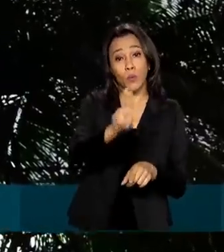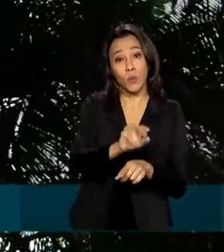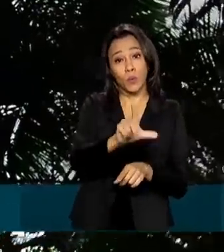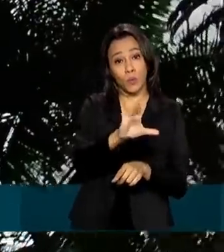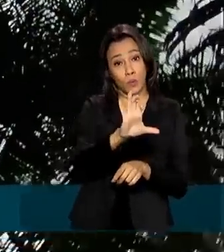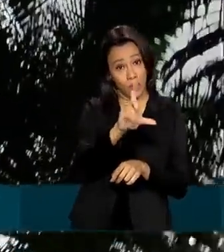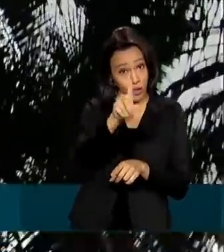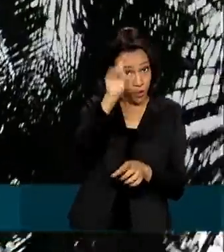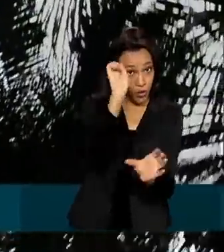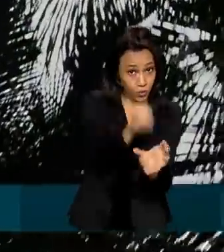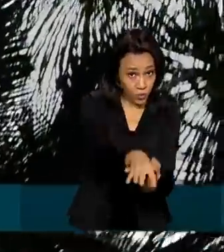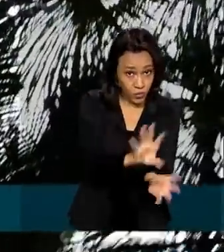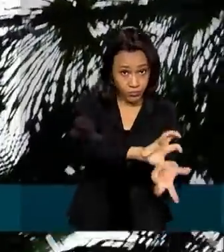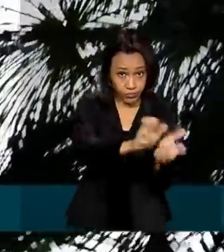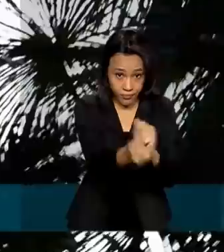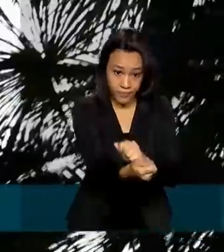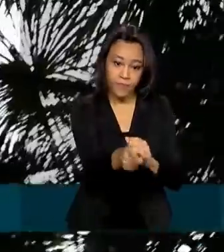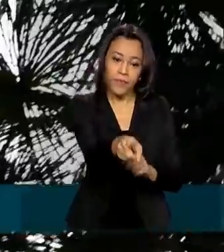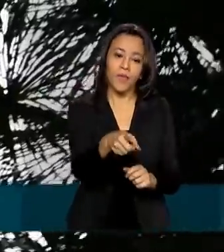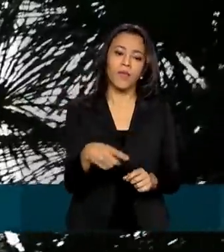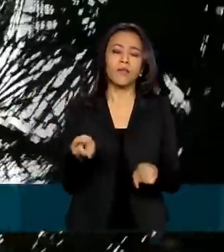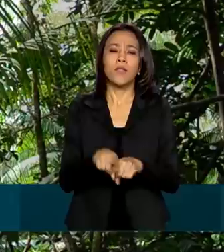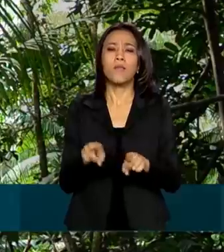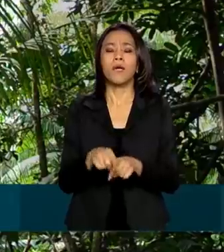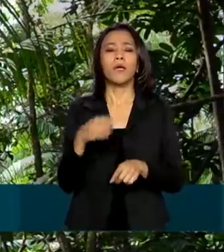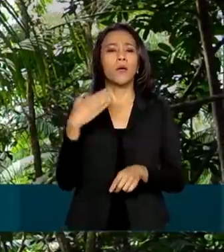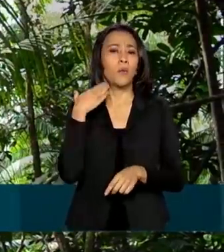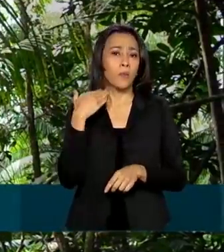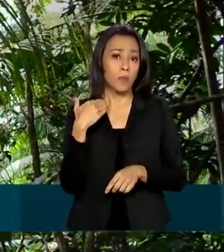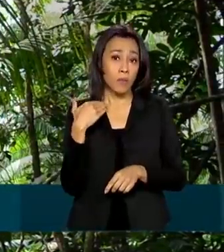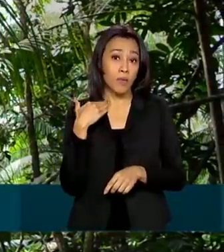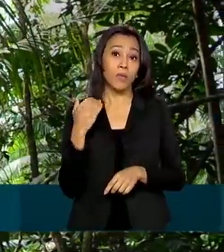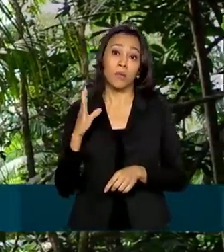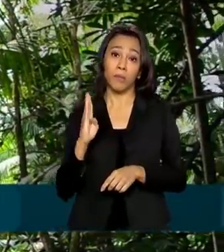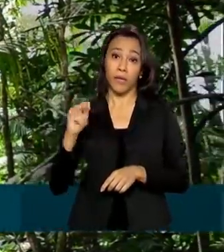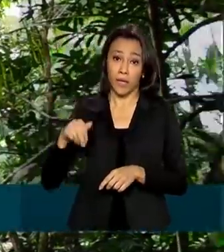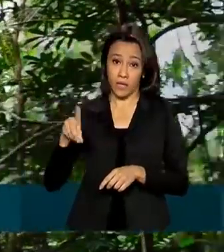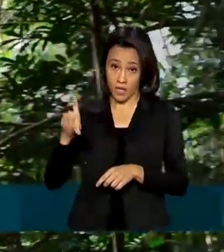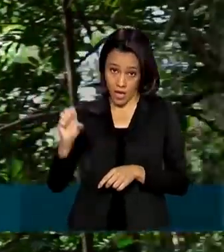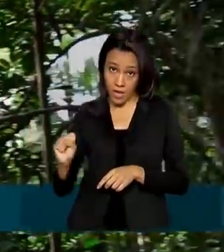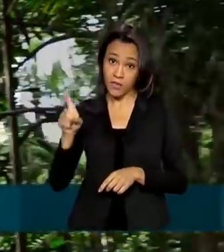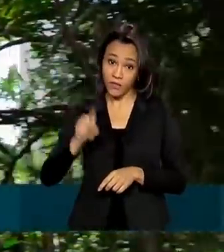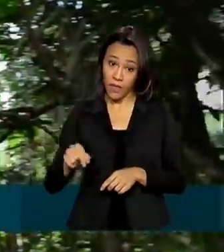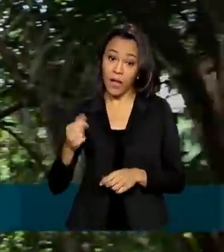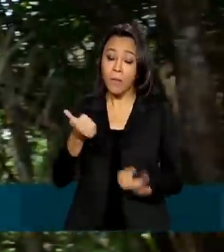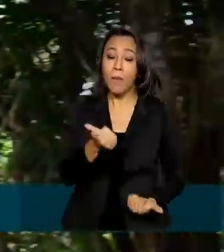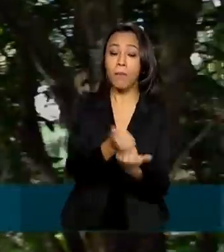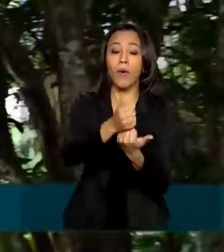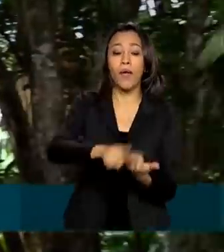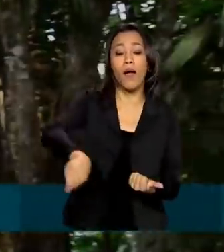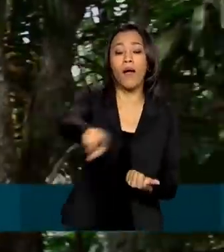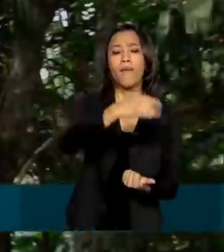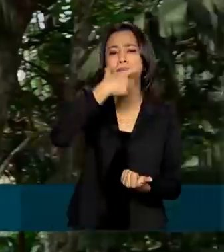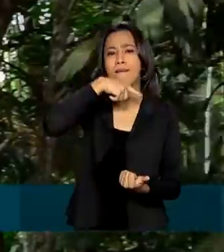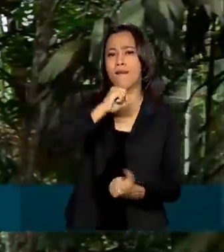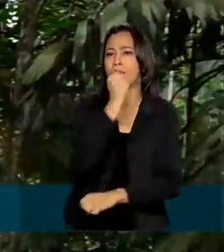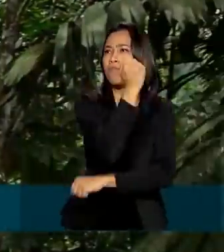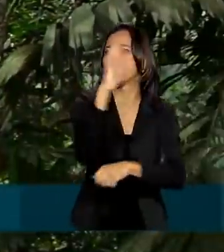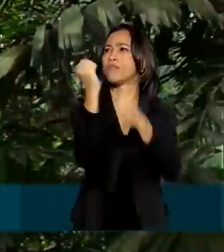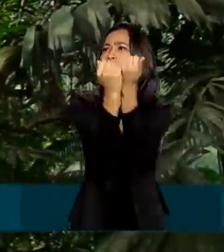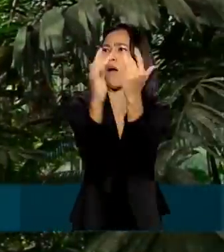O BNDES também vai participar da gestão do programa Adote um Parque, que prevê recursos para a proteção de